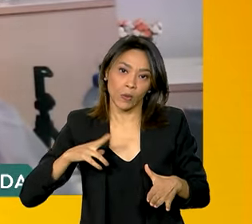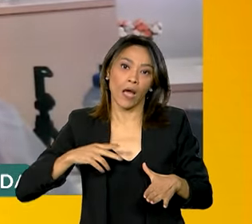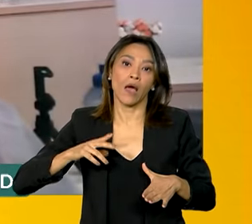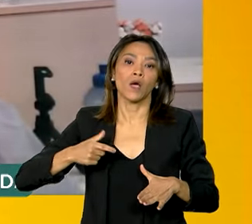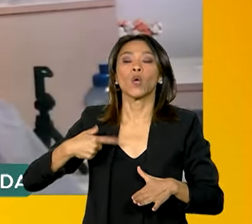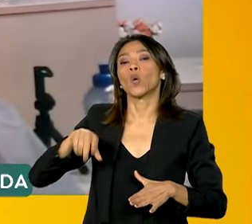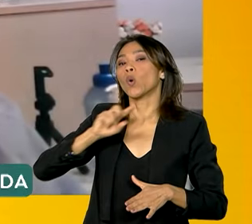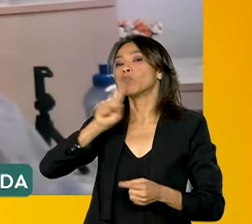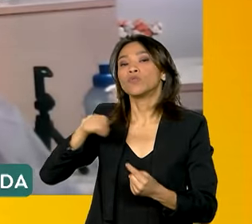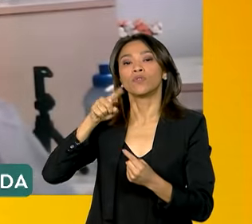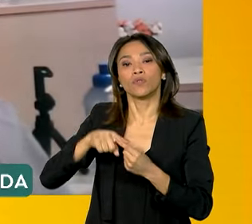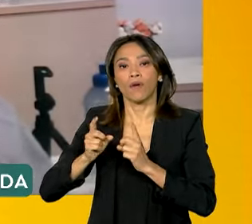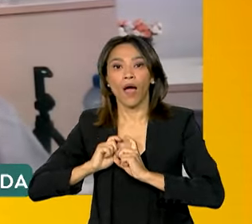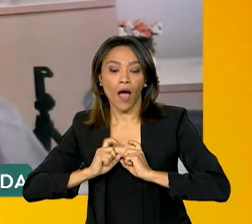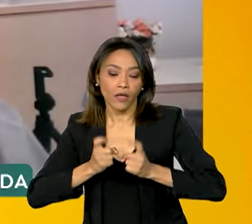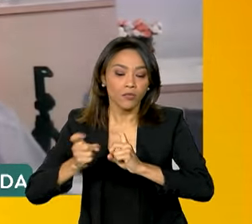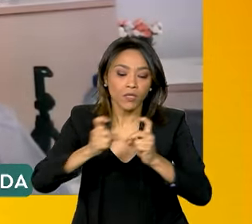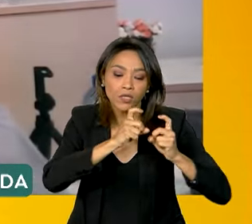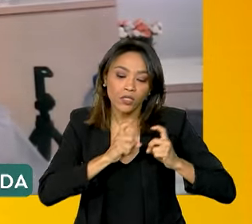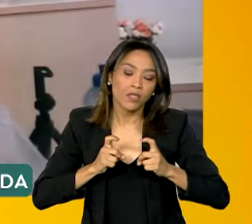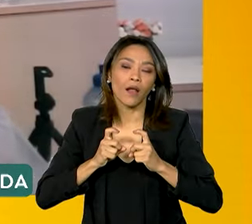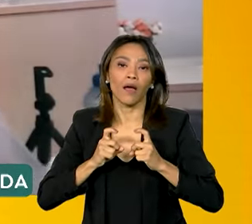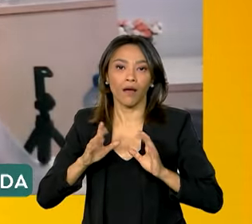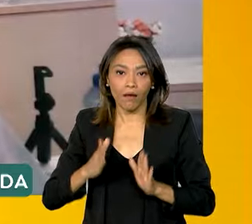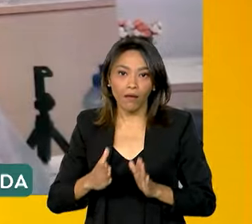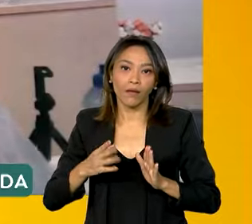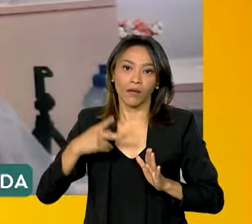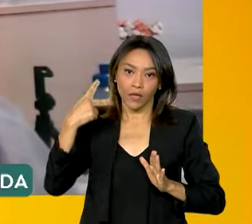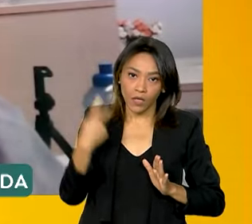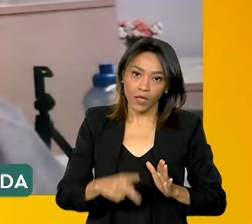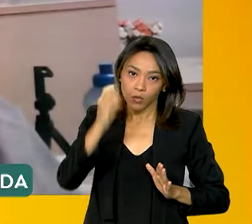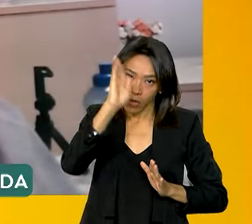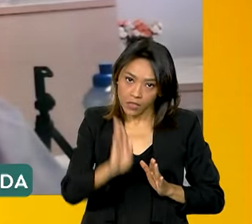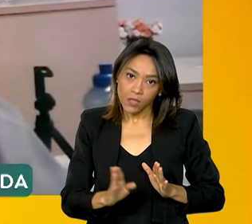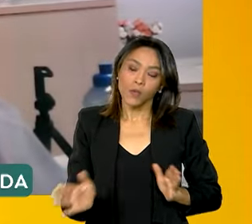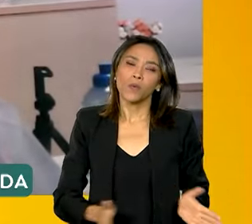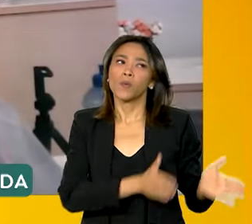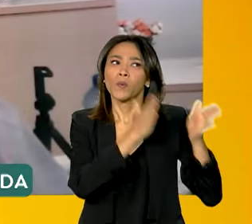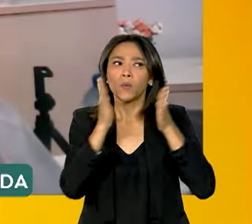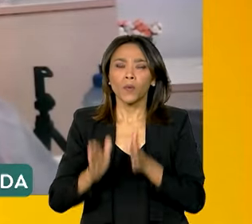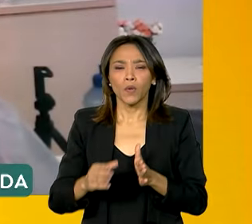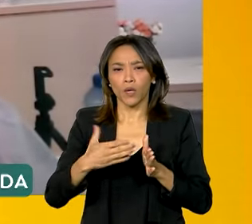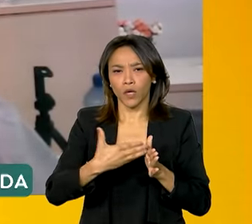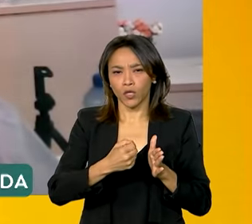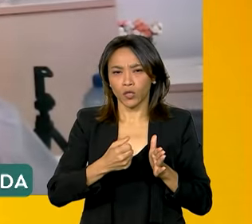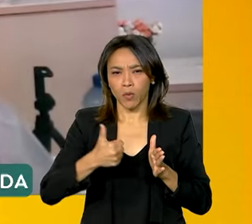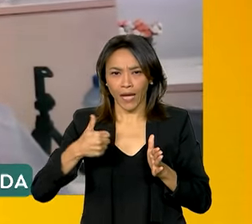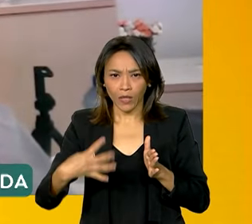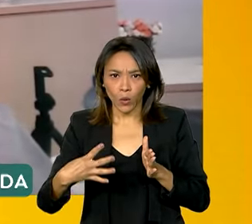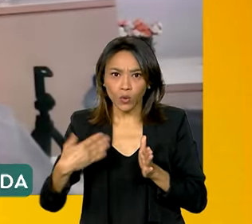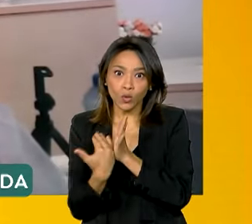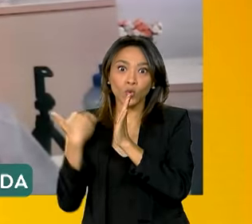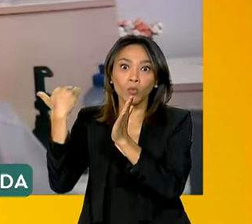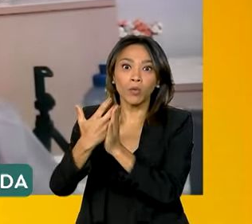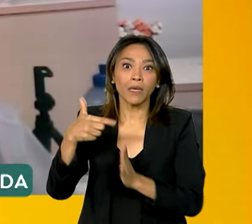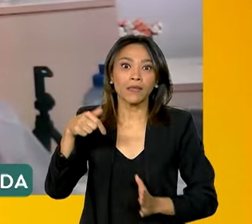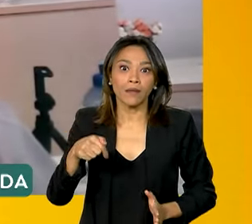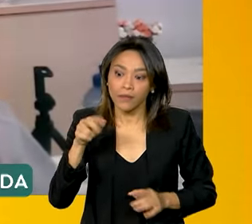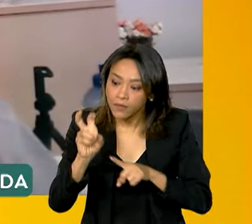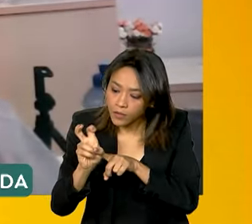montar em terminais privados dos portos brasileiros, em 2014, na sequência, pulou para 75.